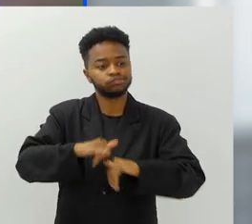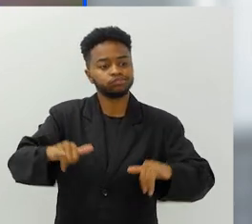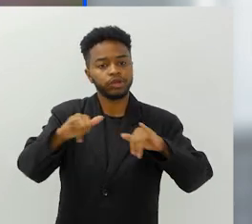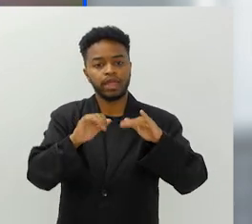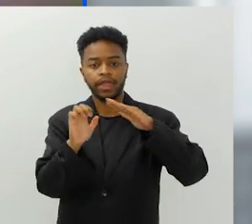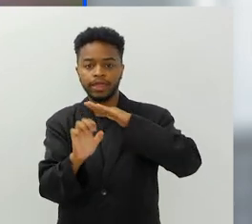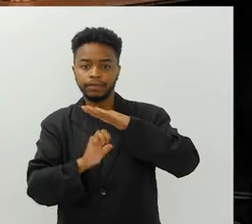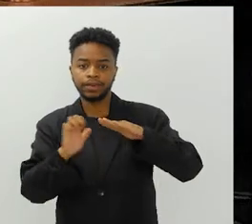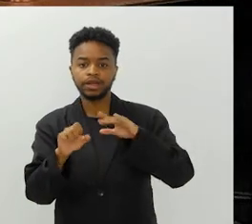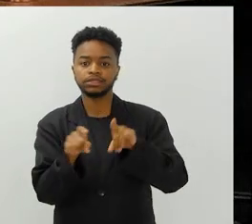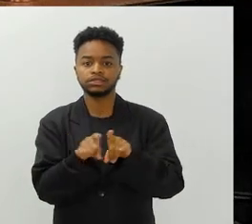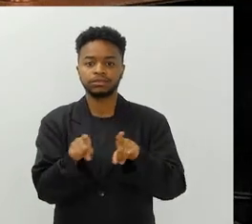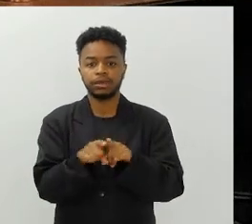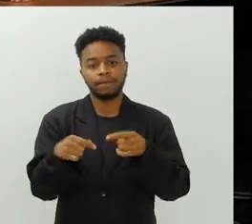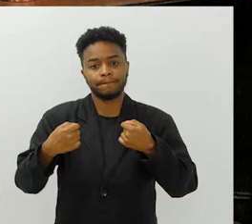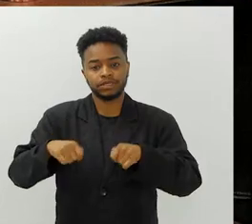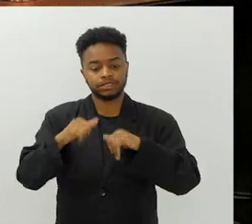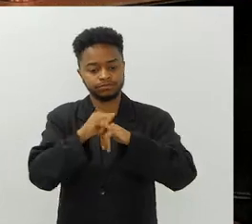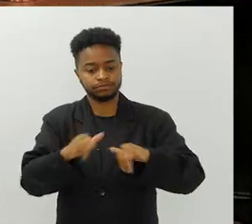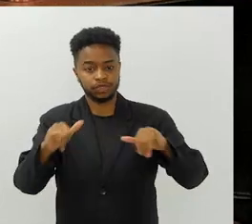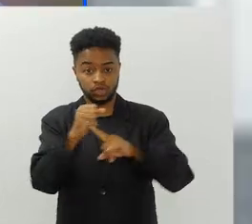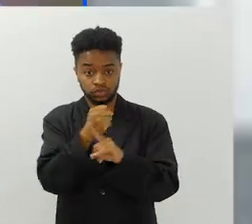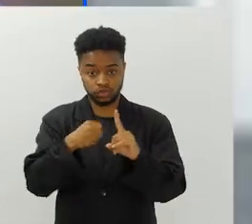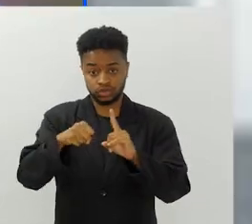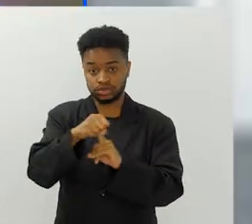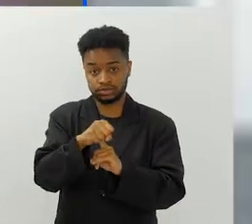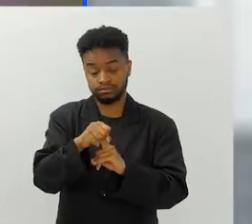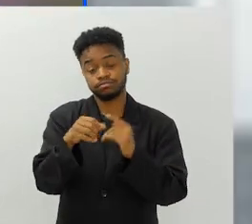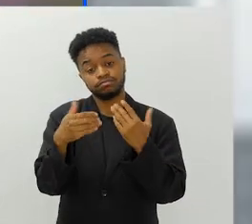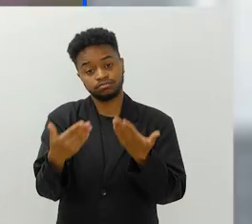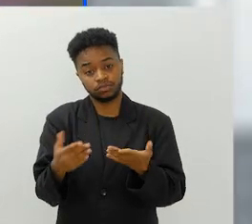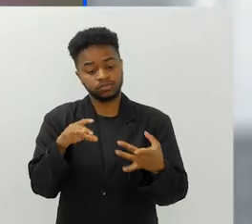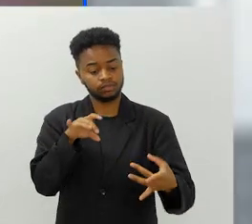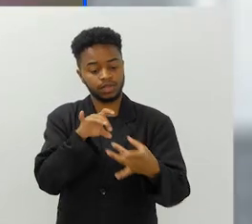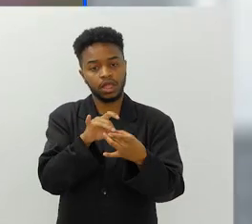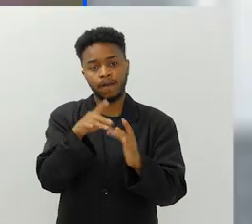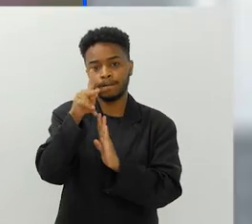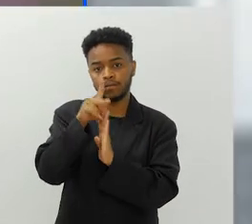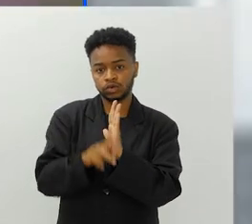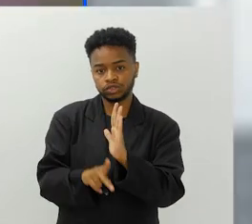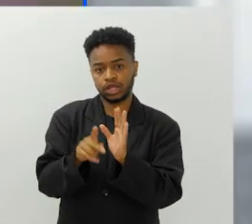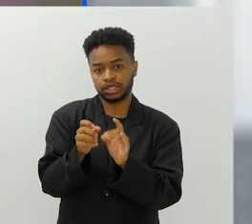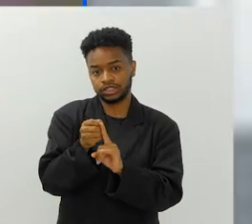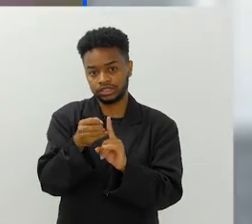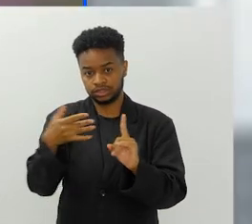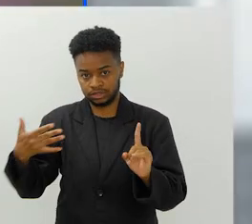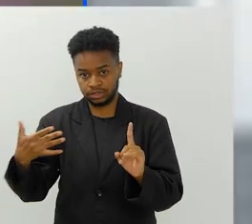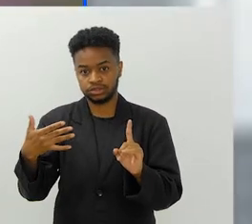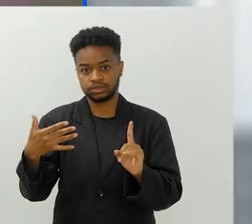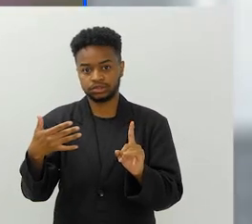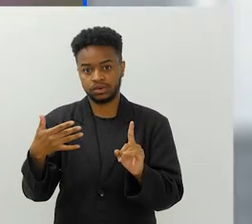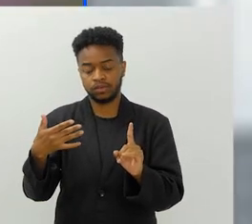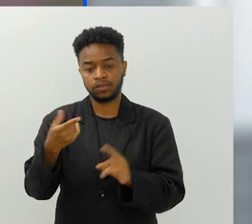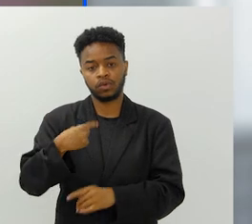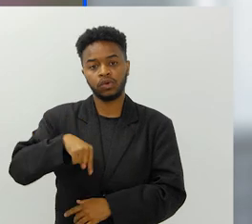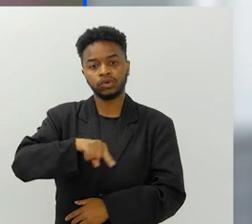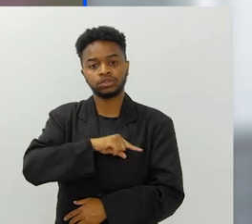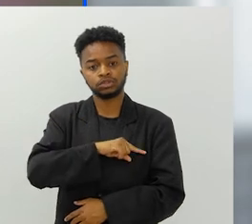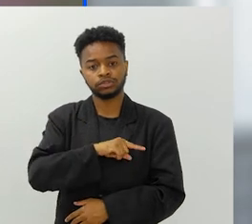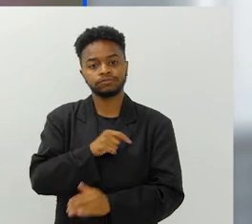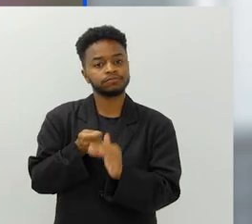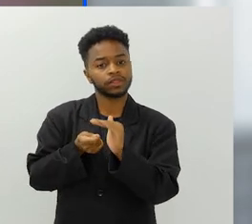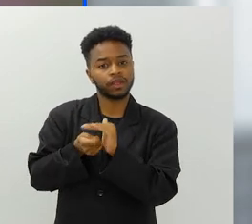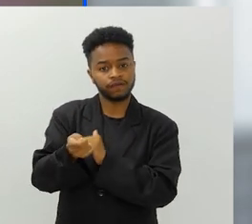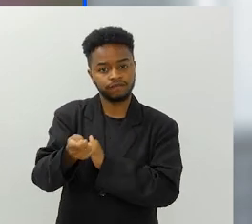empresas e precisam chegar à sociedade também. Então, através desses projetos de extensão, nós